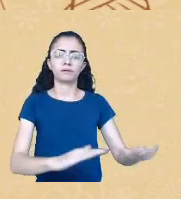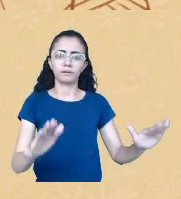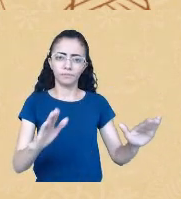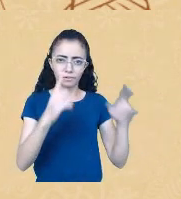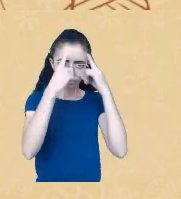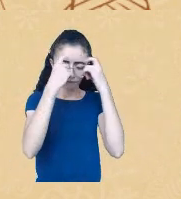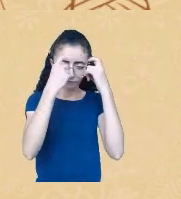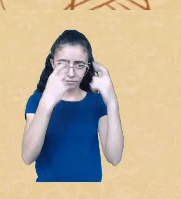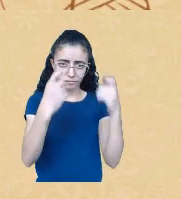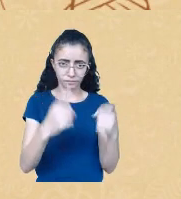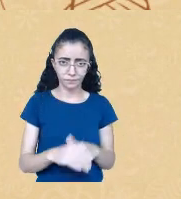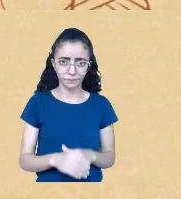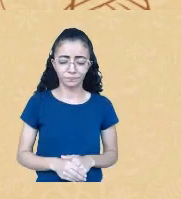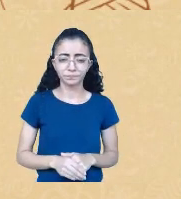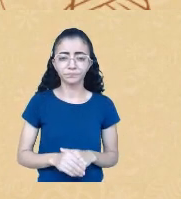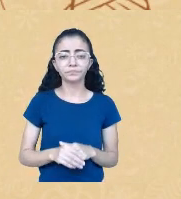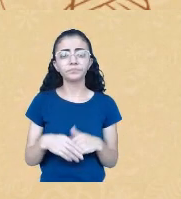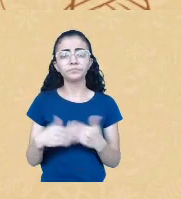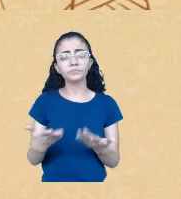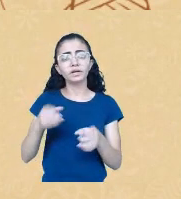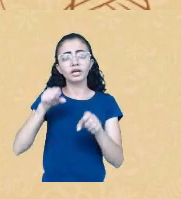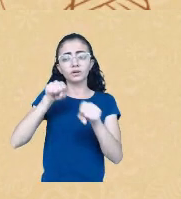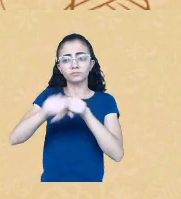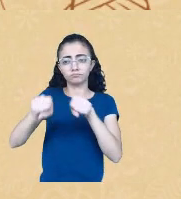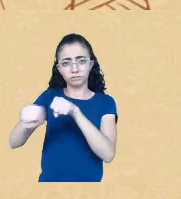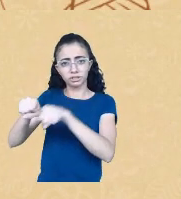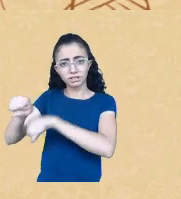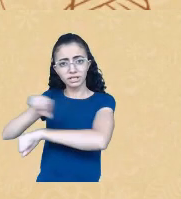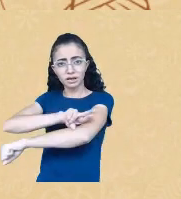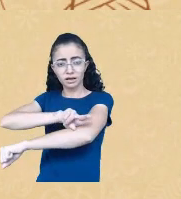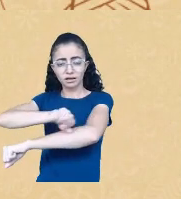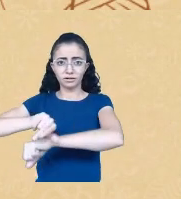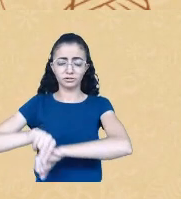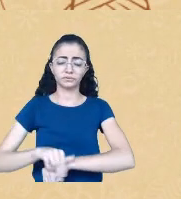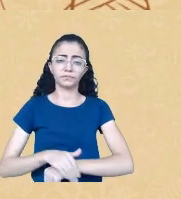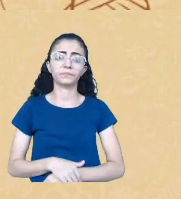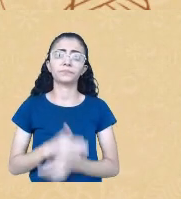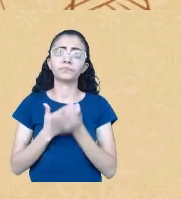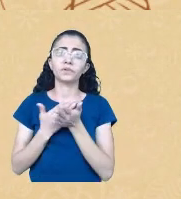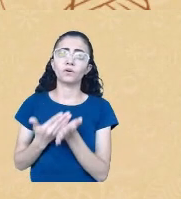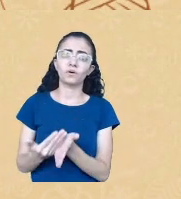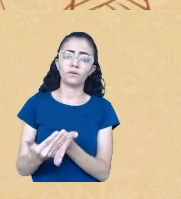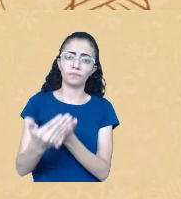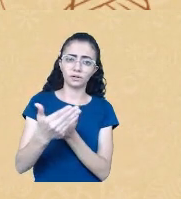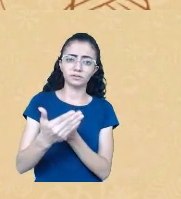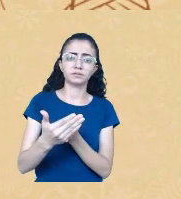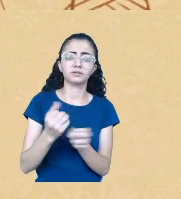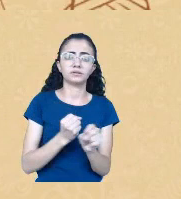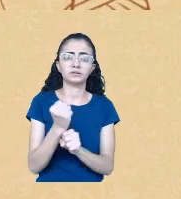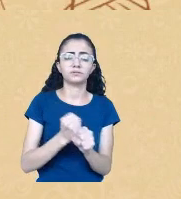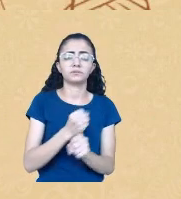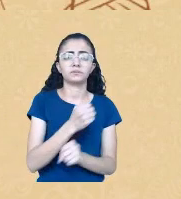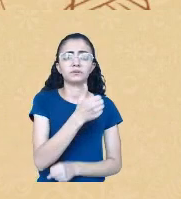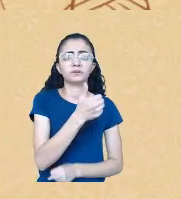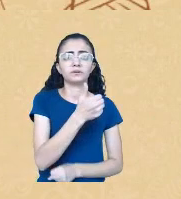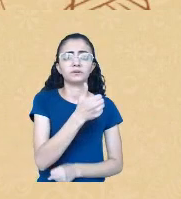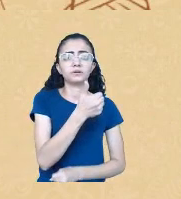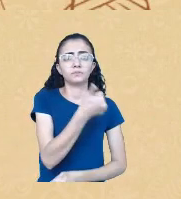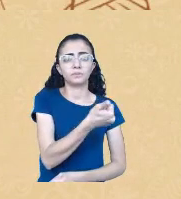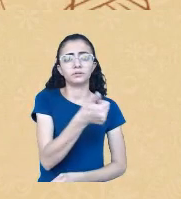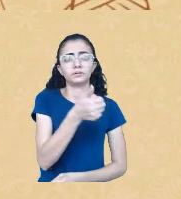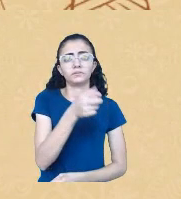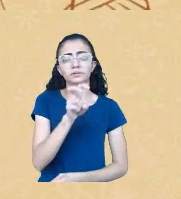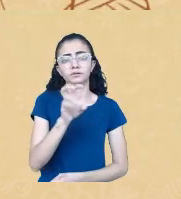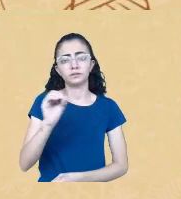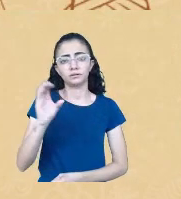chamado a atenção aqui, né? Eles iniciam, então, já desde 1500, né? Quando o Pero vai